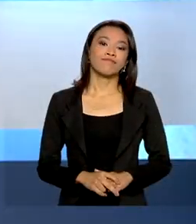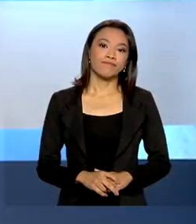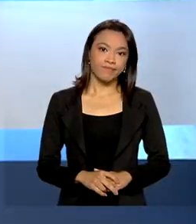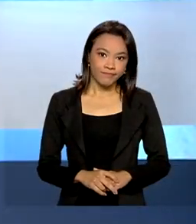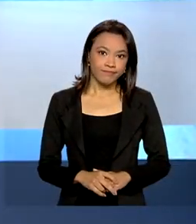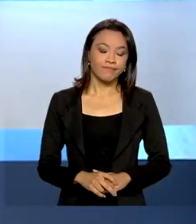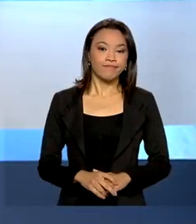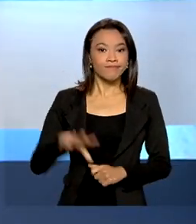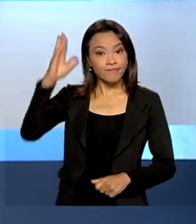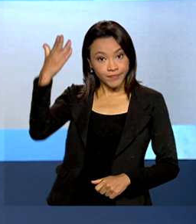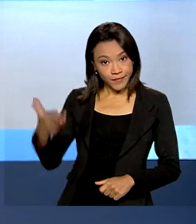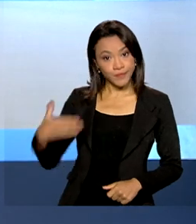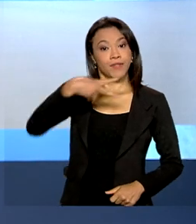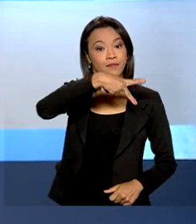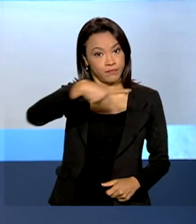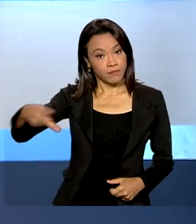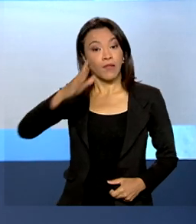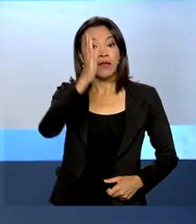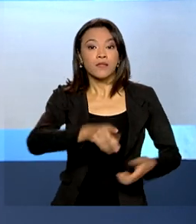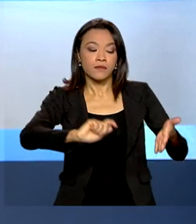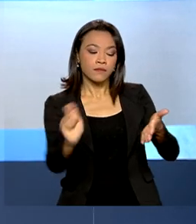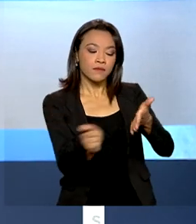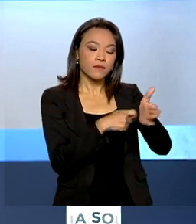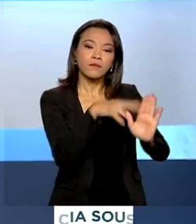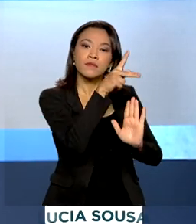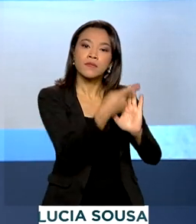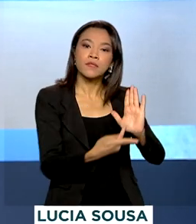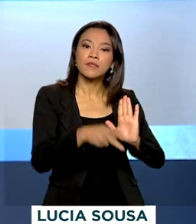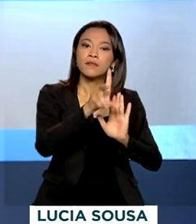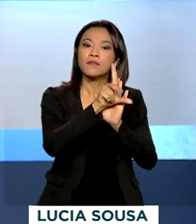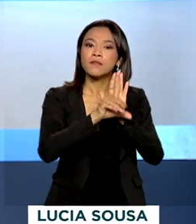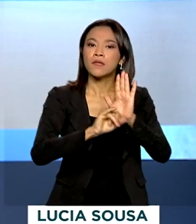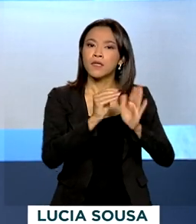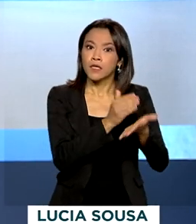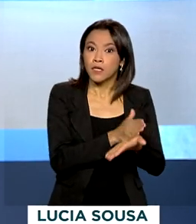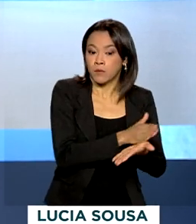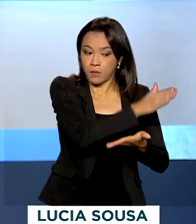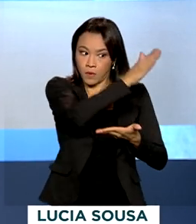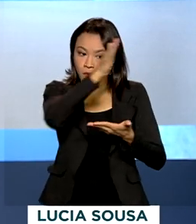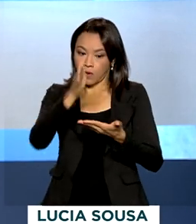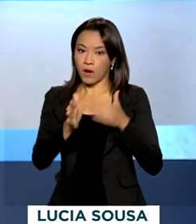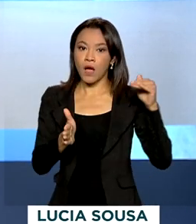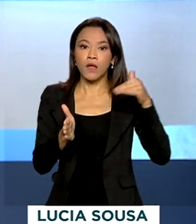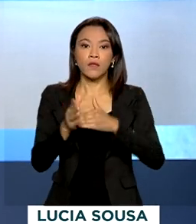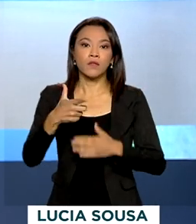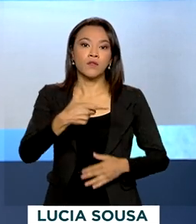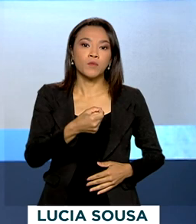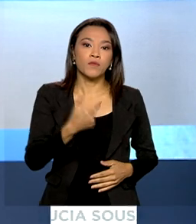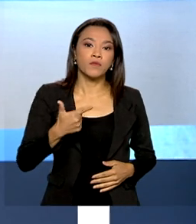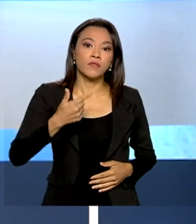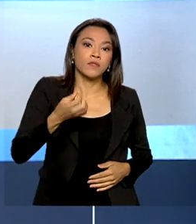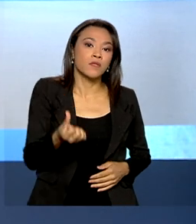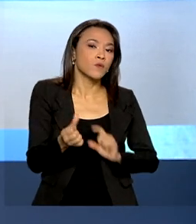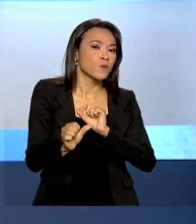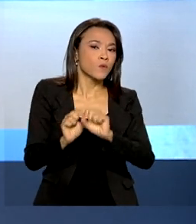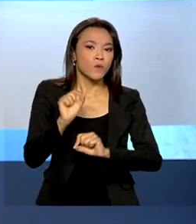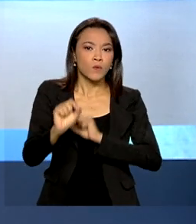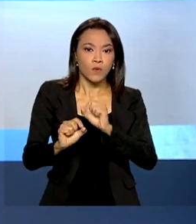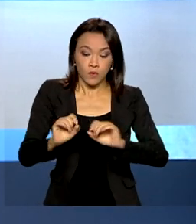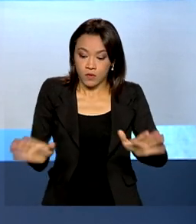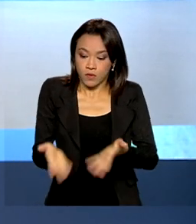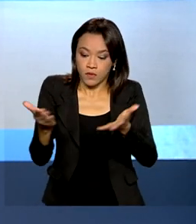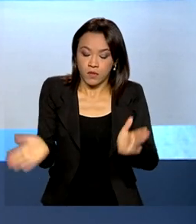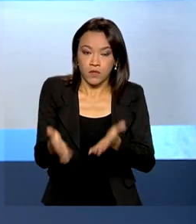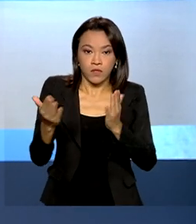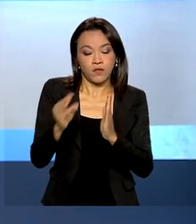E o presidente sancionou o projeto de lei que prorroga, até 2026, os incentivos do Programa de Apoio